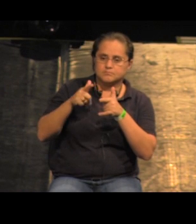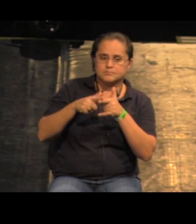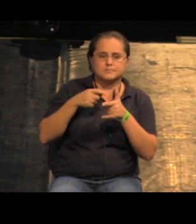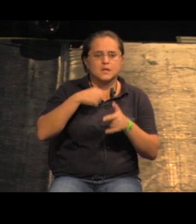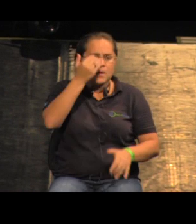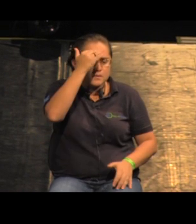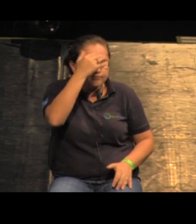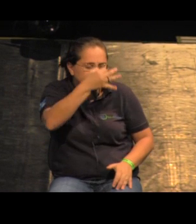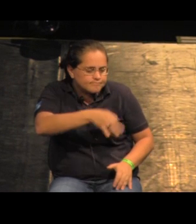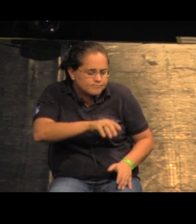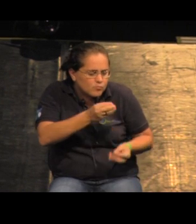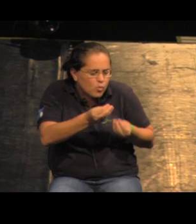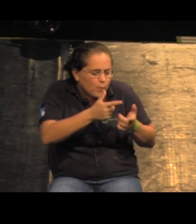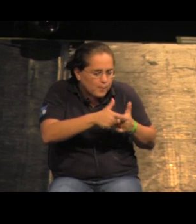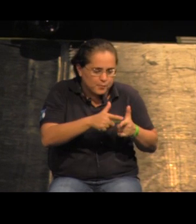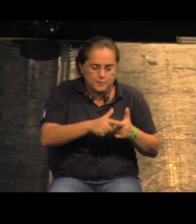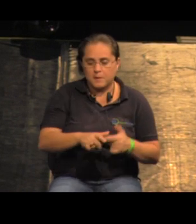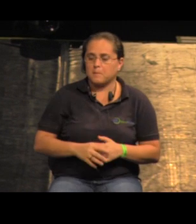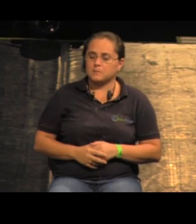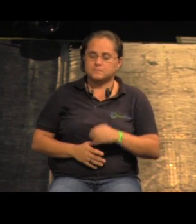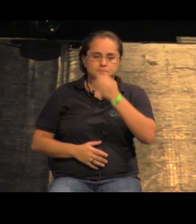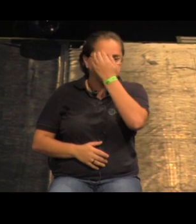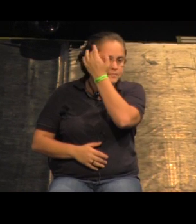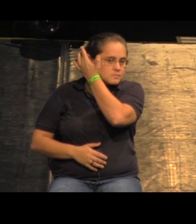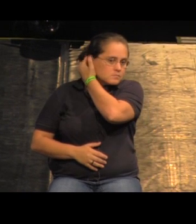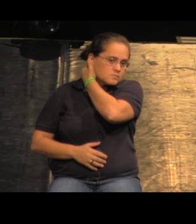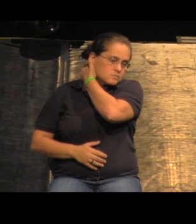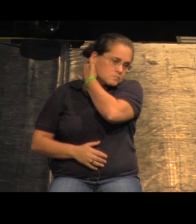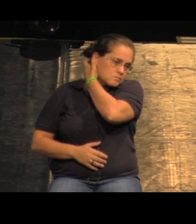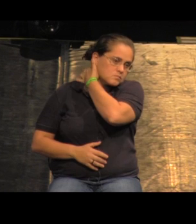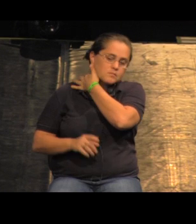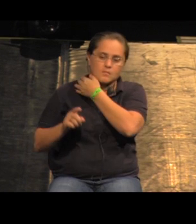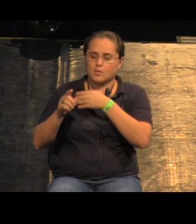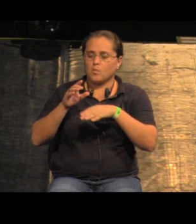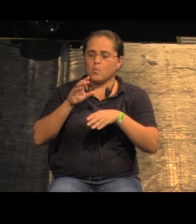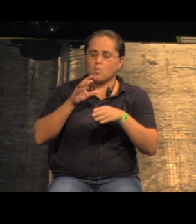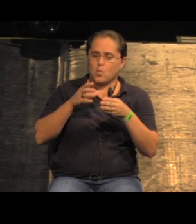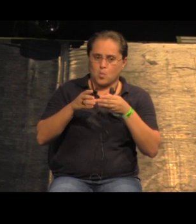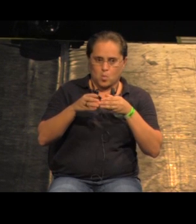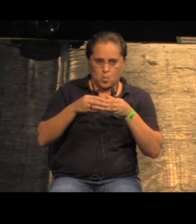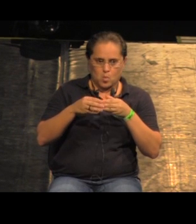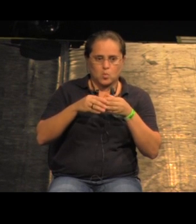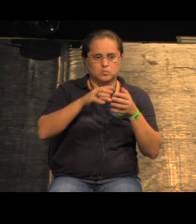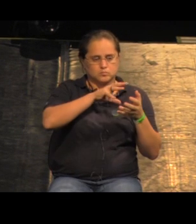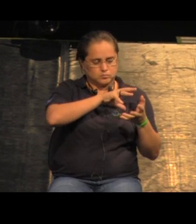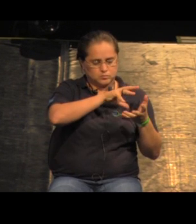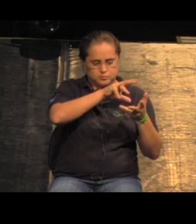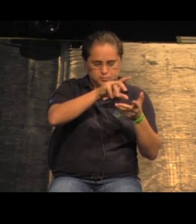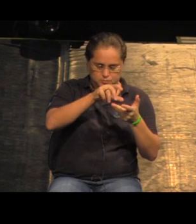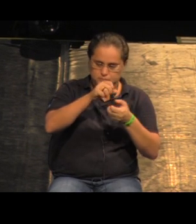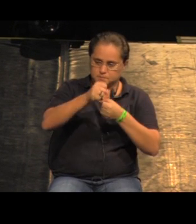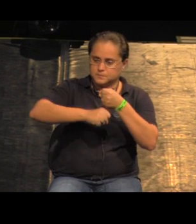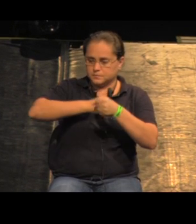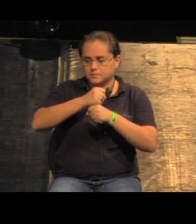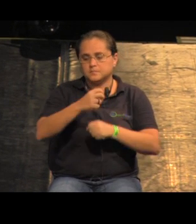interpretação dos problemas. Esse aqui é um concurso internacional de 2006, lançado